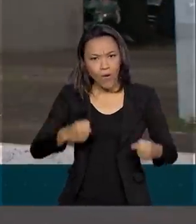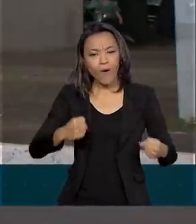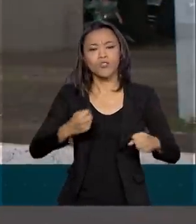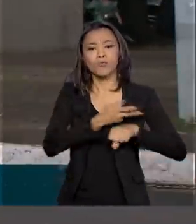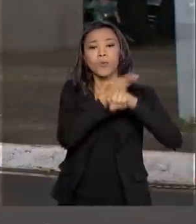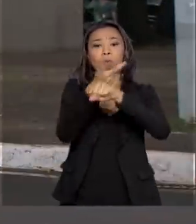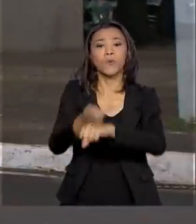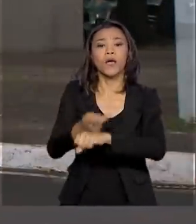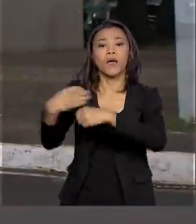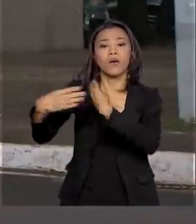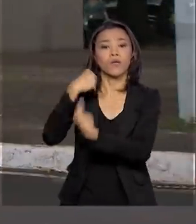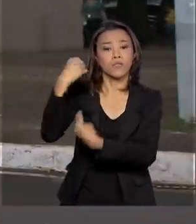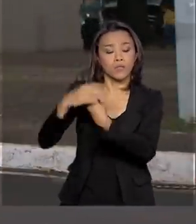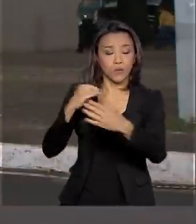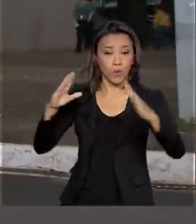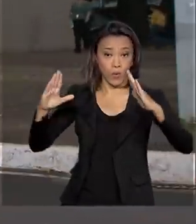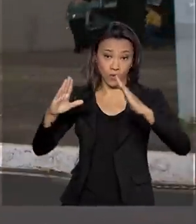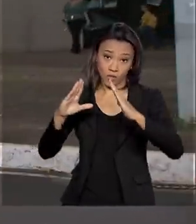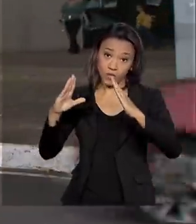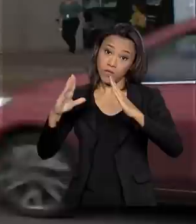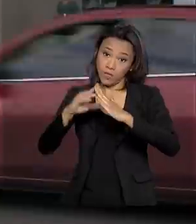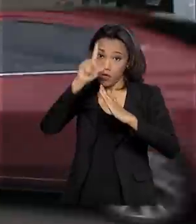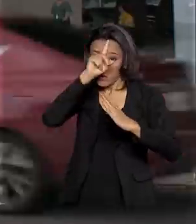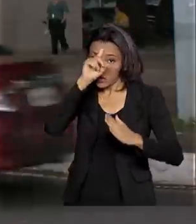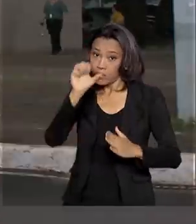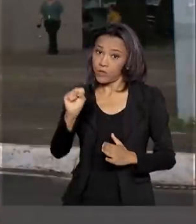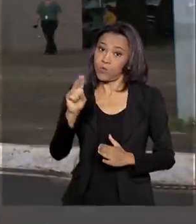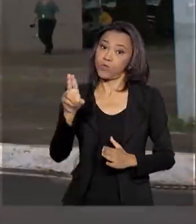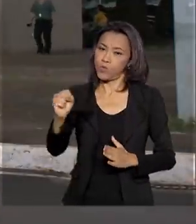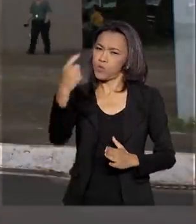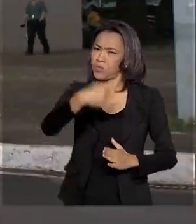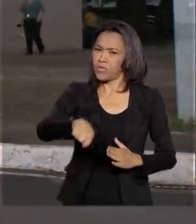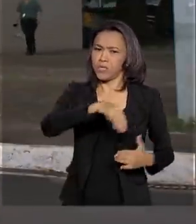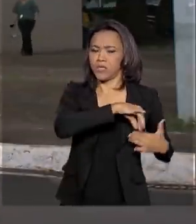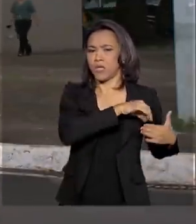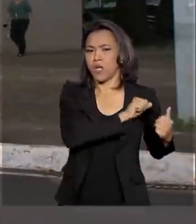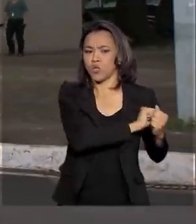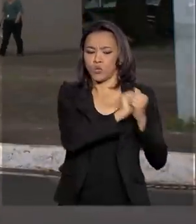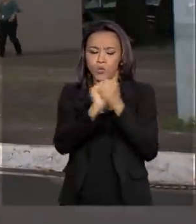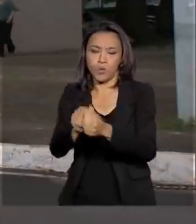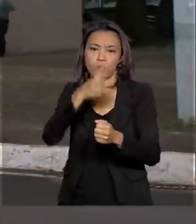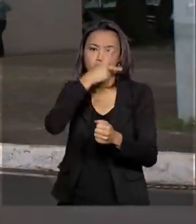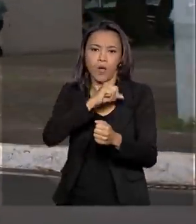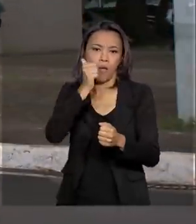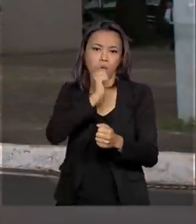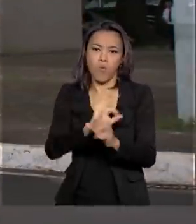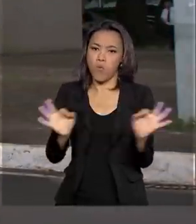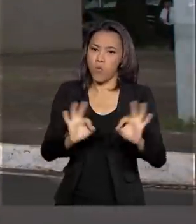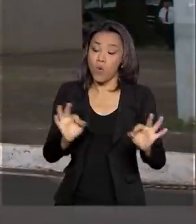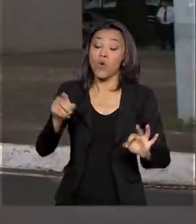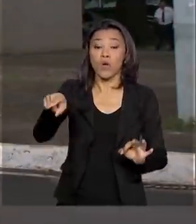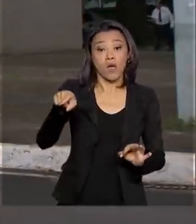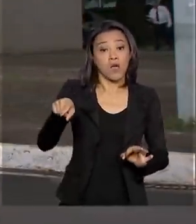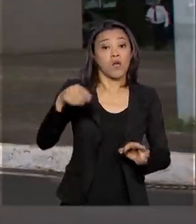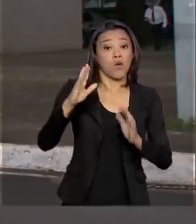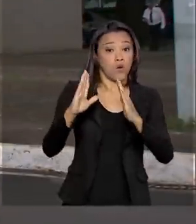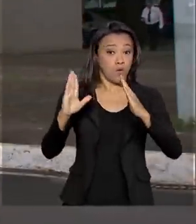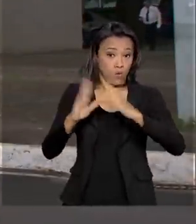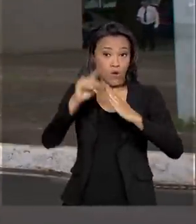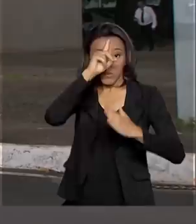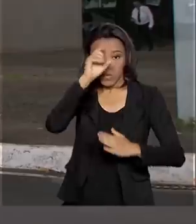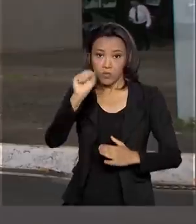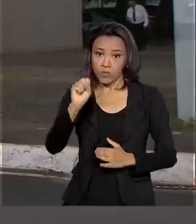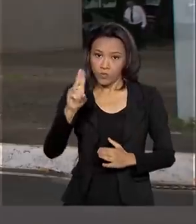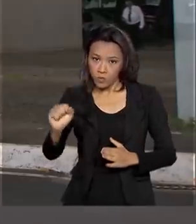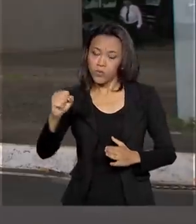no Sistema Único de Saúde e não precisa ir acompanhado dos pais. O SUS oferece nove métodos contraceptivos de